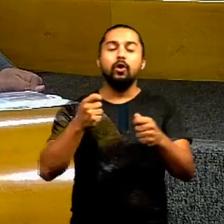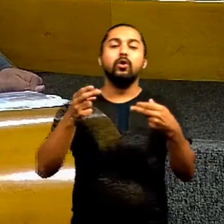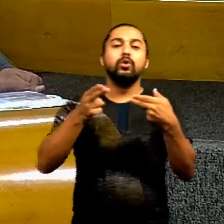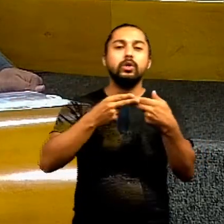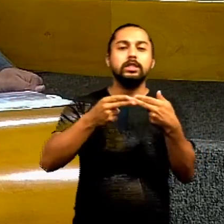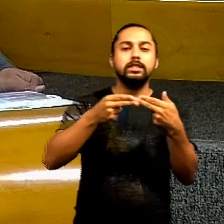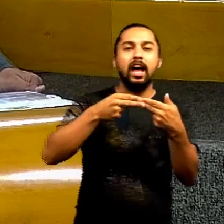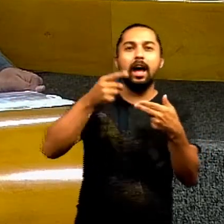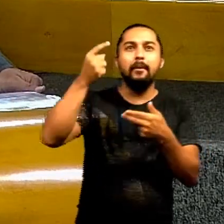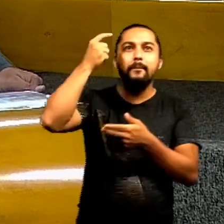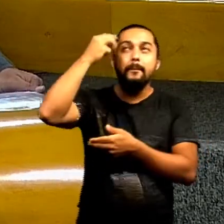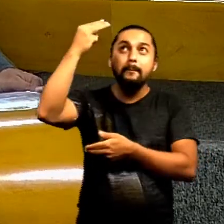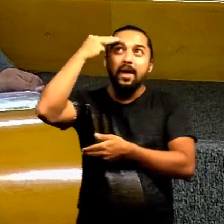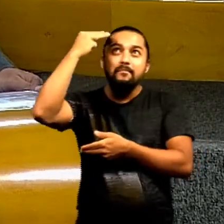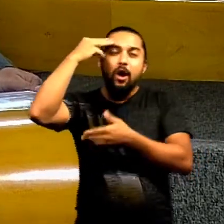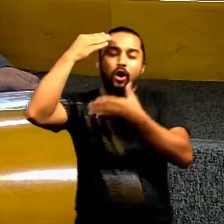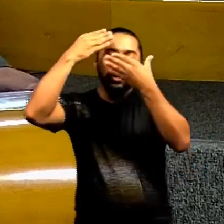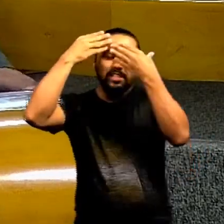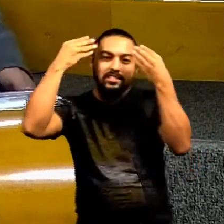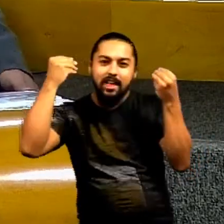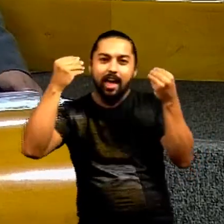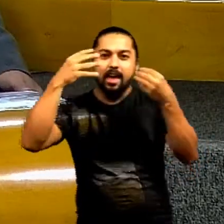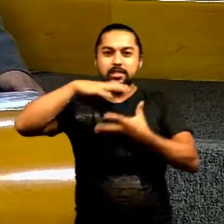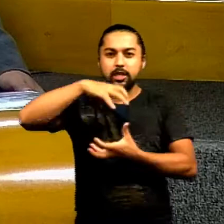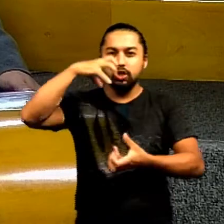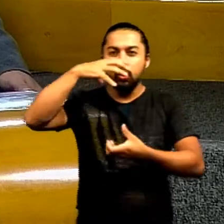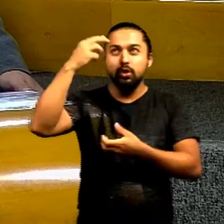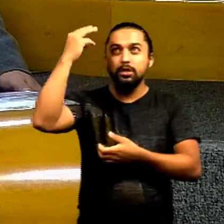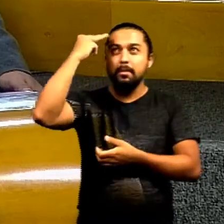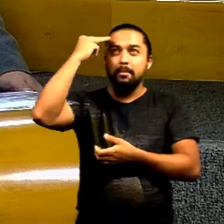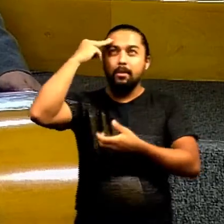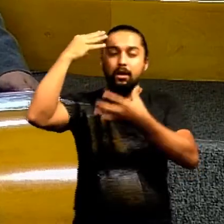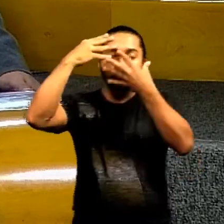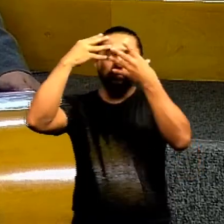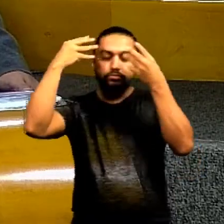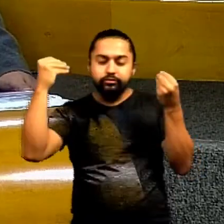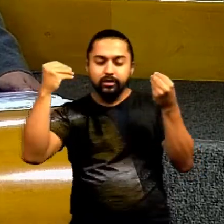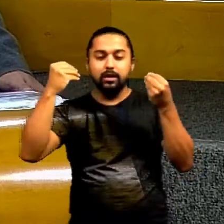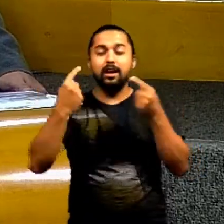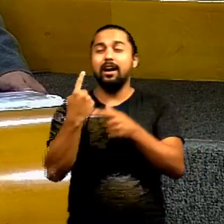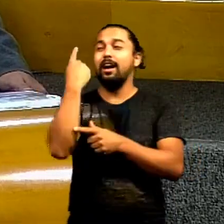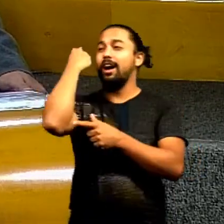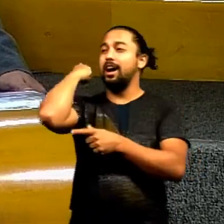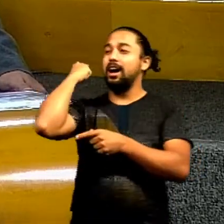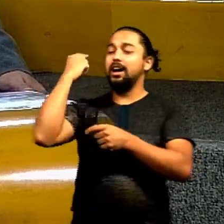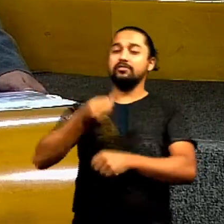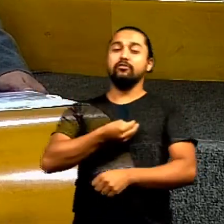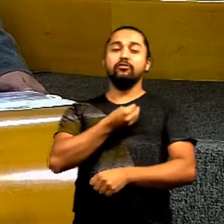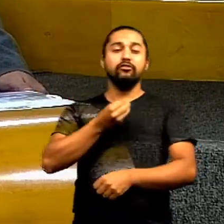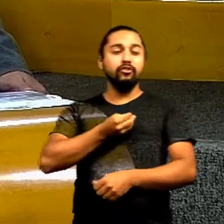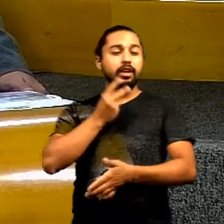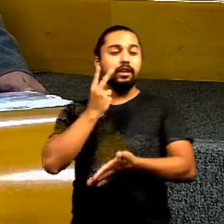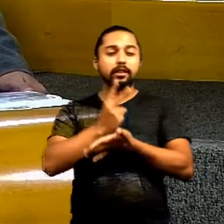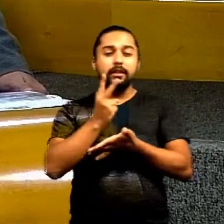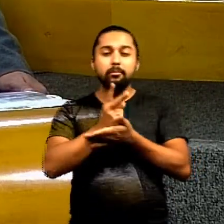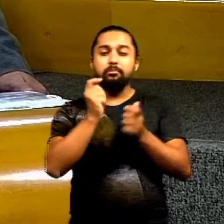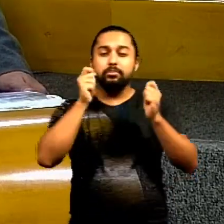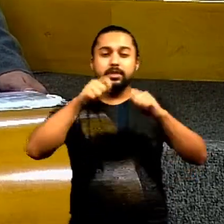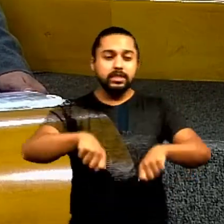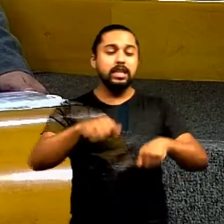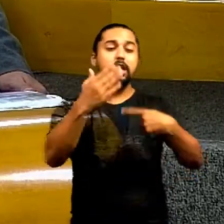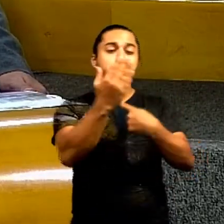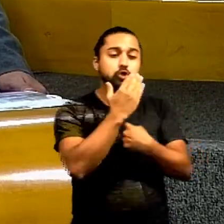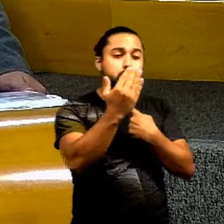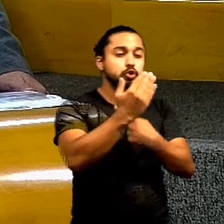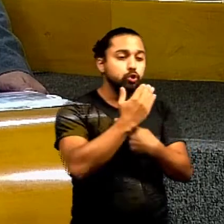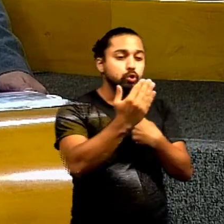Alzheimer Cristina pessoas que tem Alzheimer e que tinha uma vida totalmente dependente e